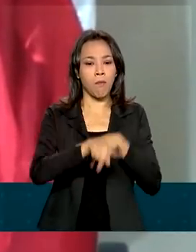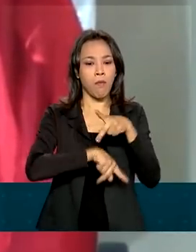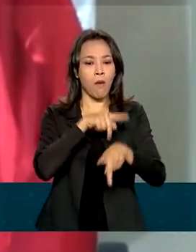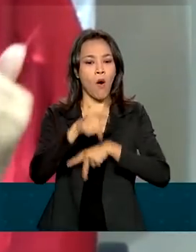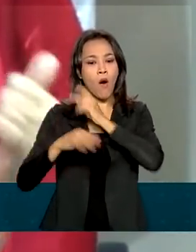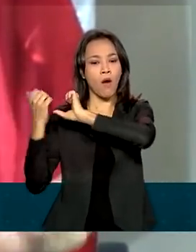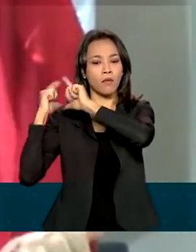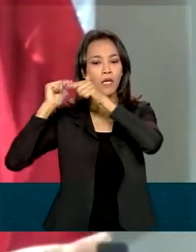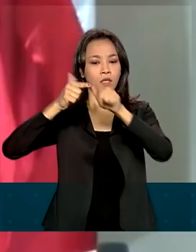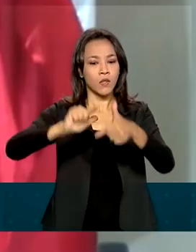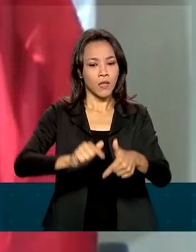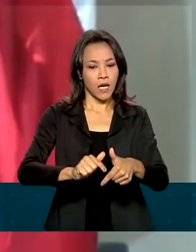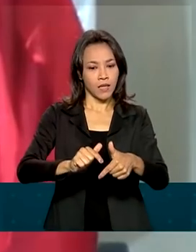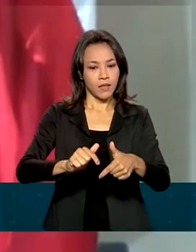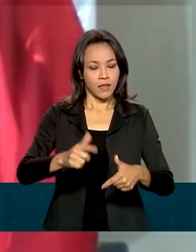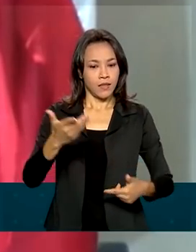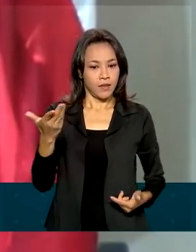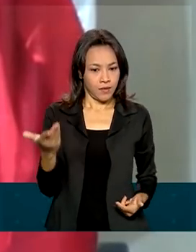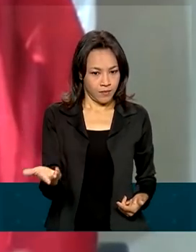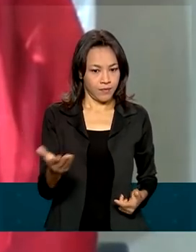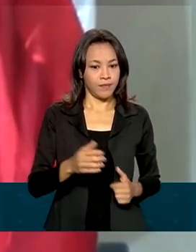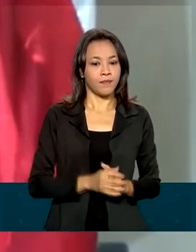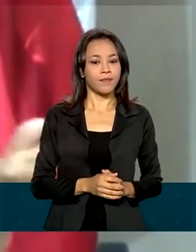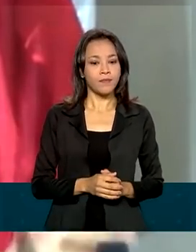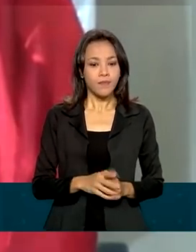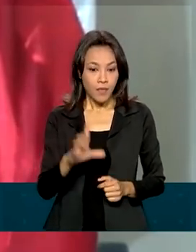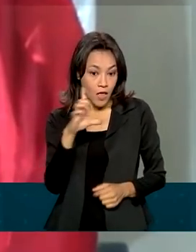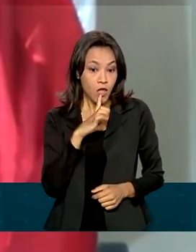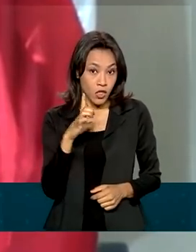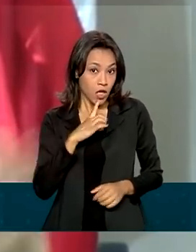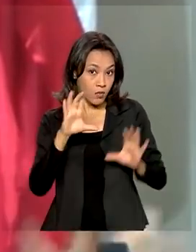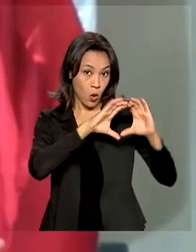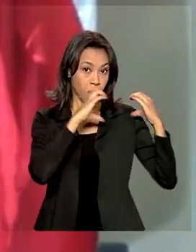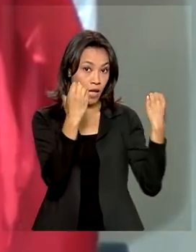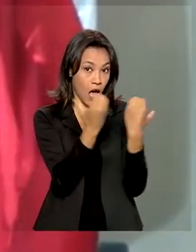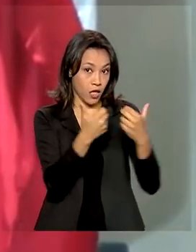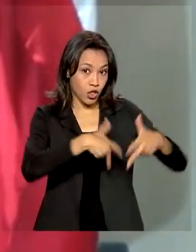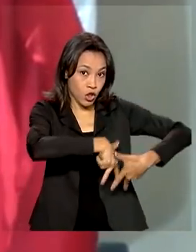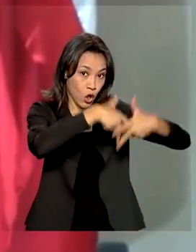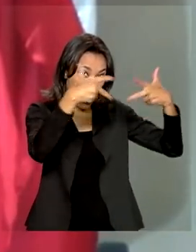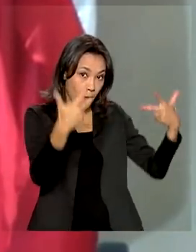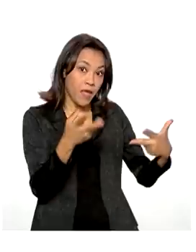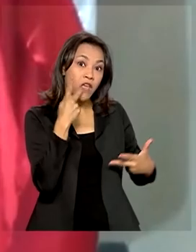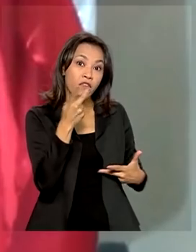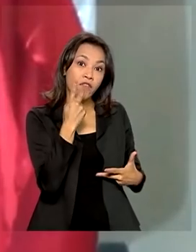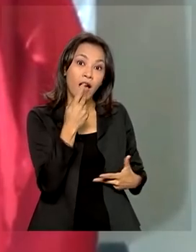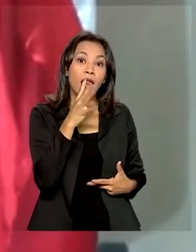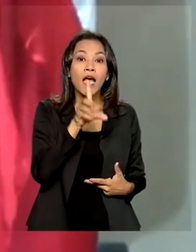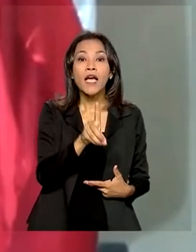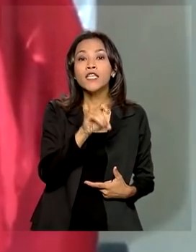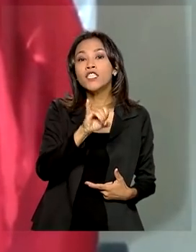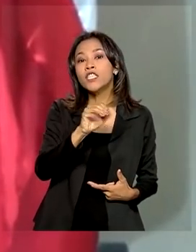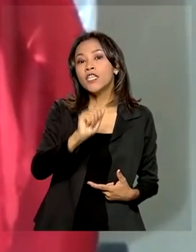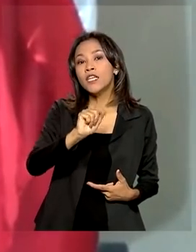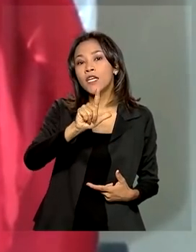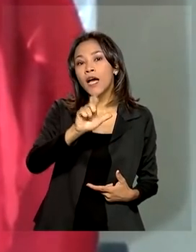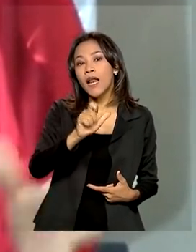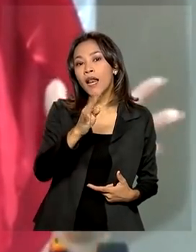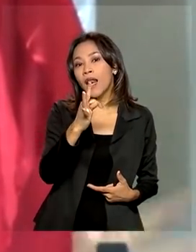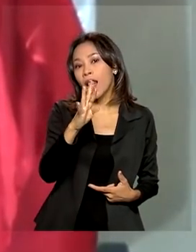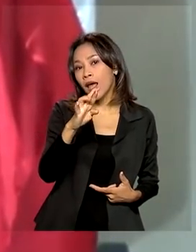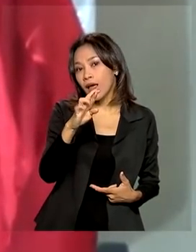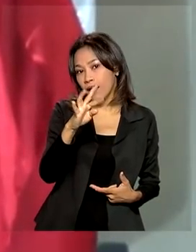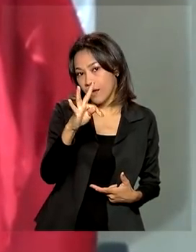Inclusive, Pomorano fala a língua própria. A gente tem comunidade de quilombos que falam dialetos e nós estamos trabalhando